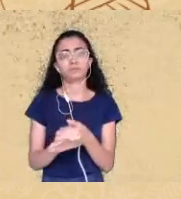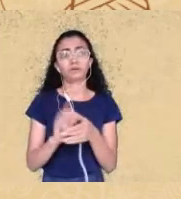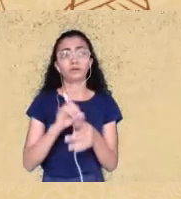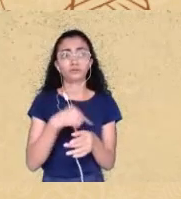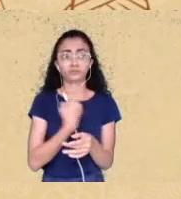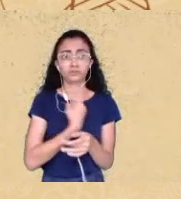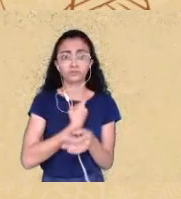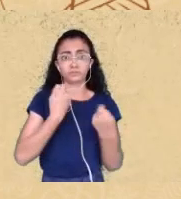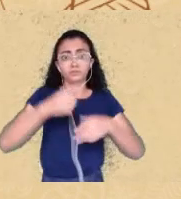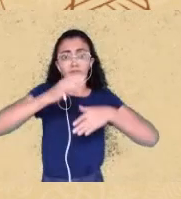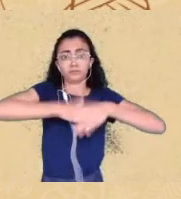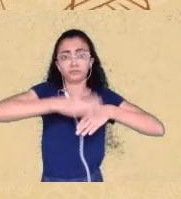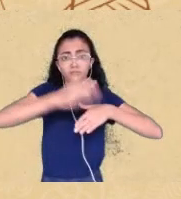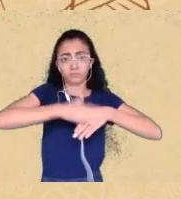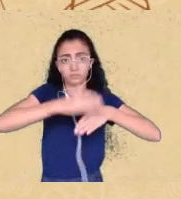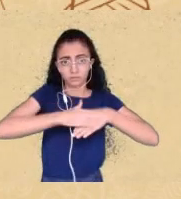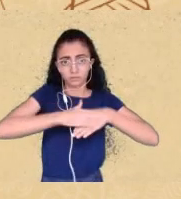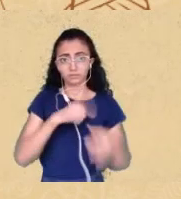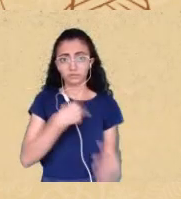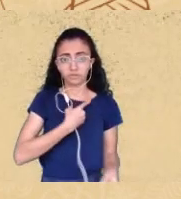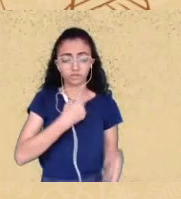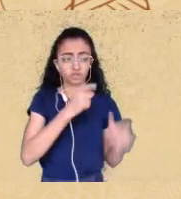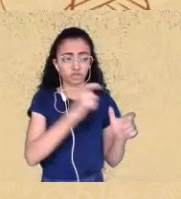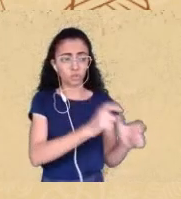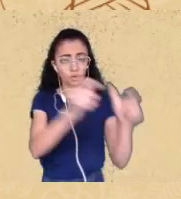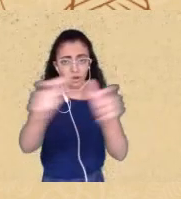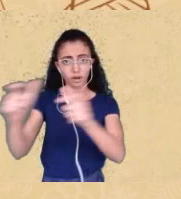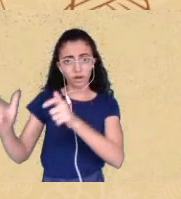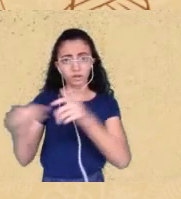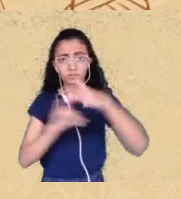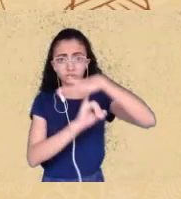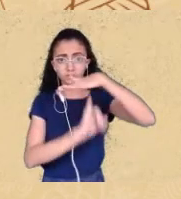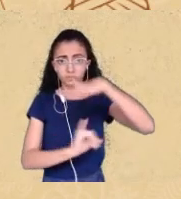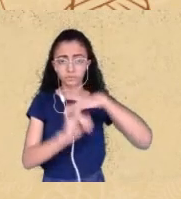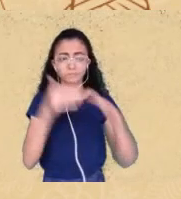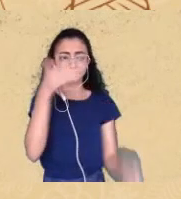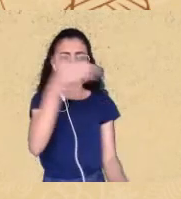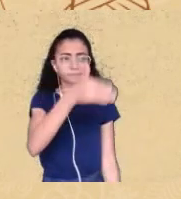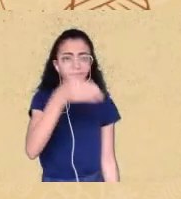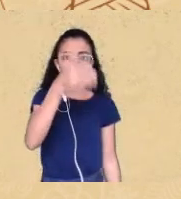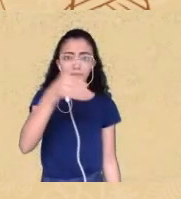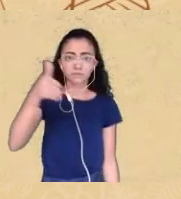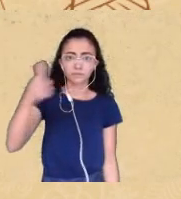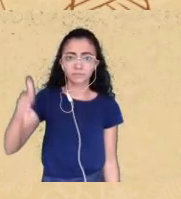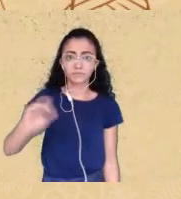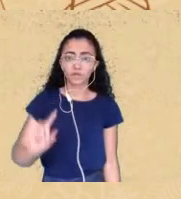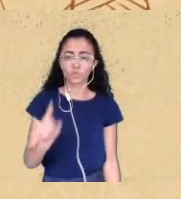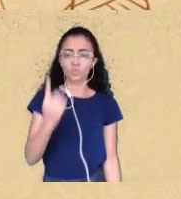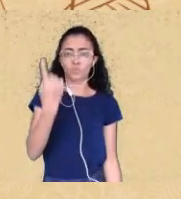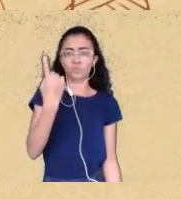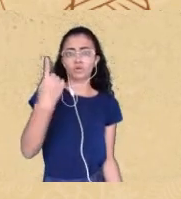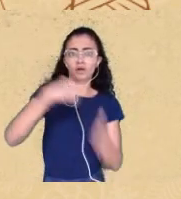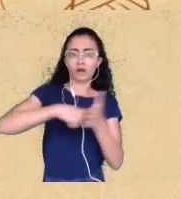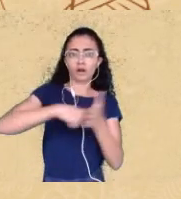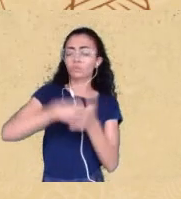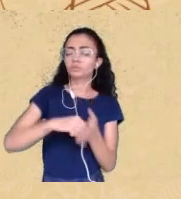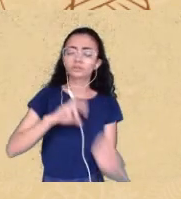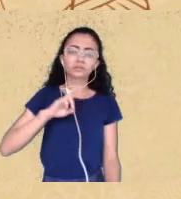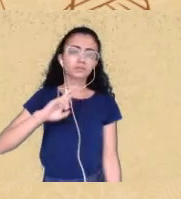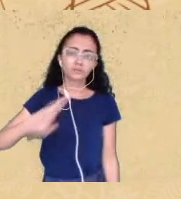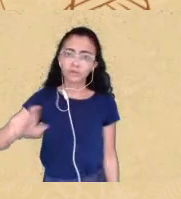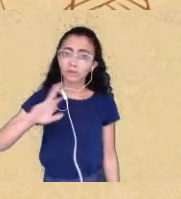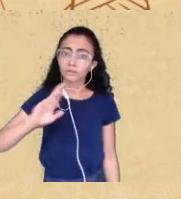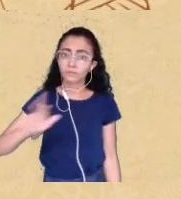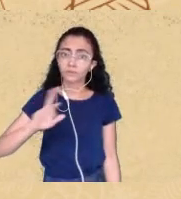institucionais mas eles não são nossa única forma de luta e aí já pensando um pouco nos nossos parentes